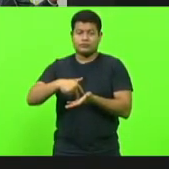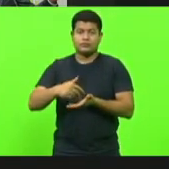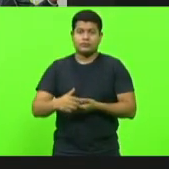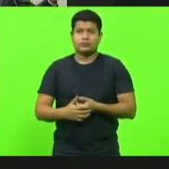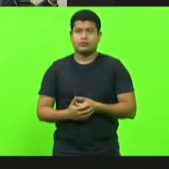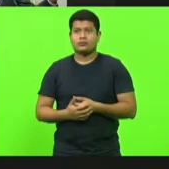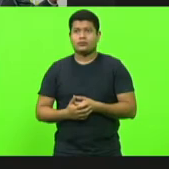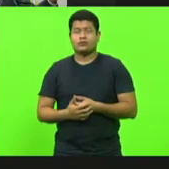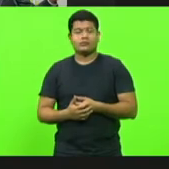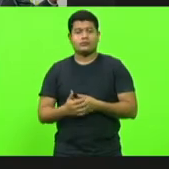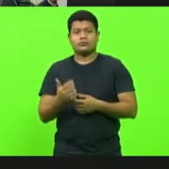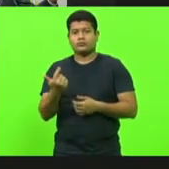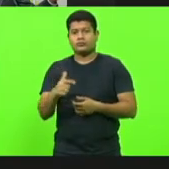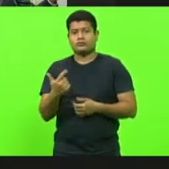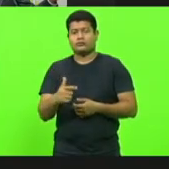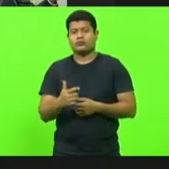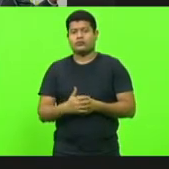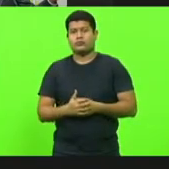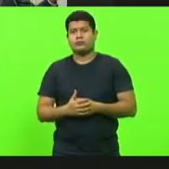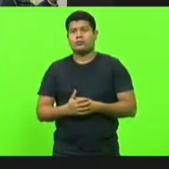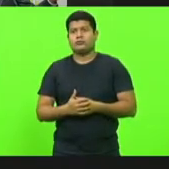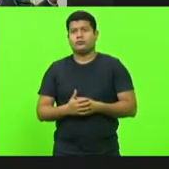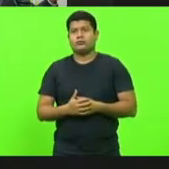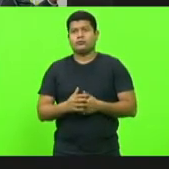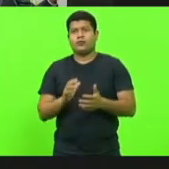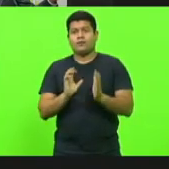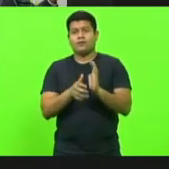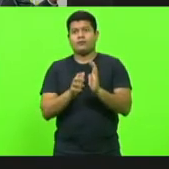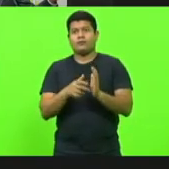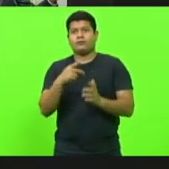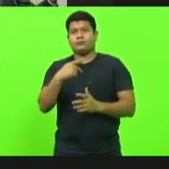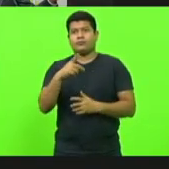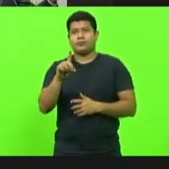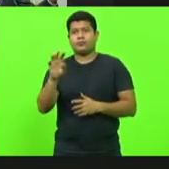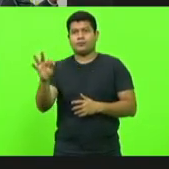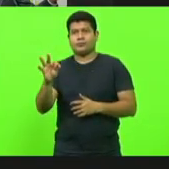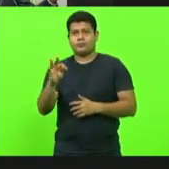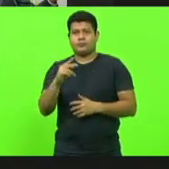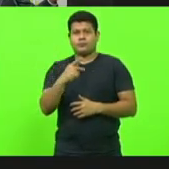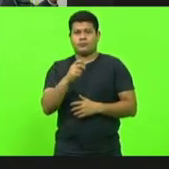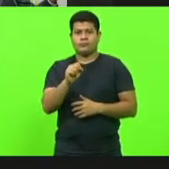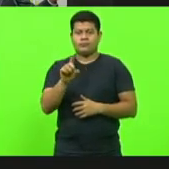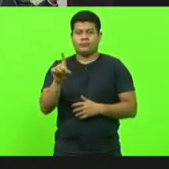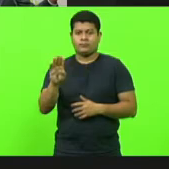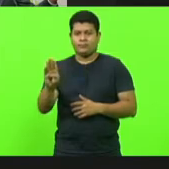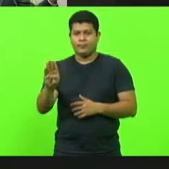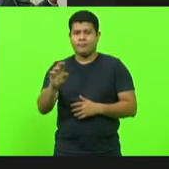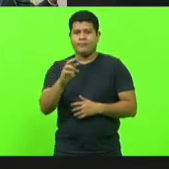Não havendo oradores inscritos, o horário é do bloco PDT-PSDB-Republicanos.